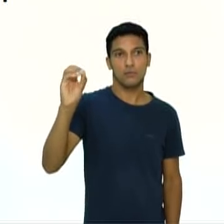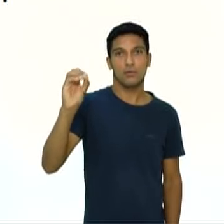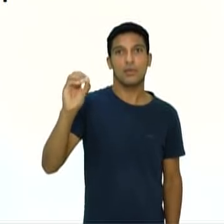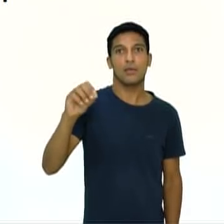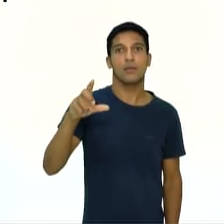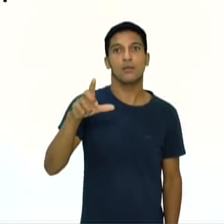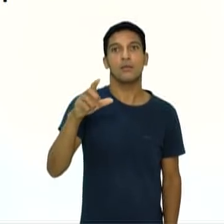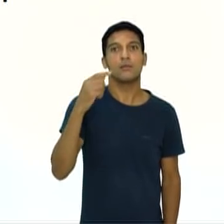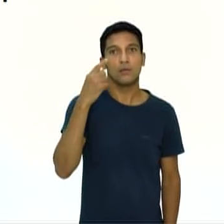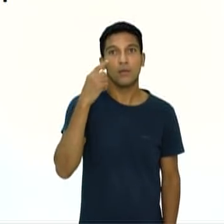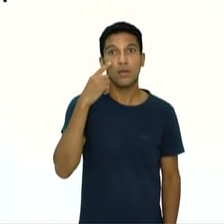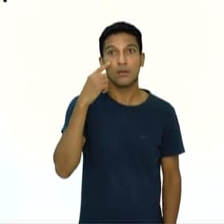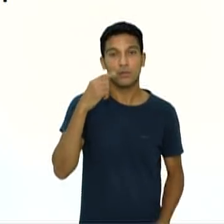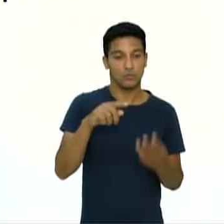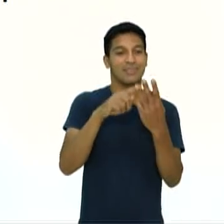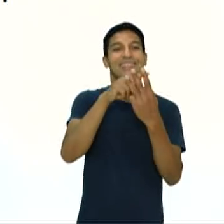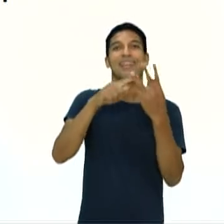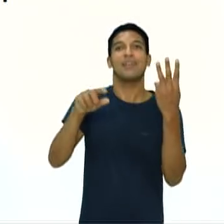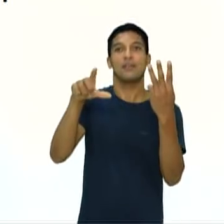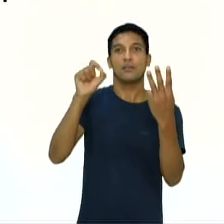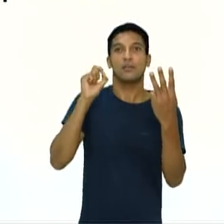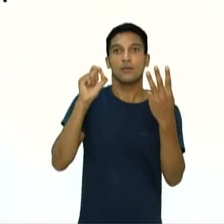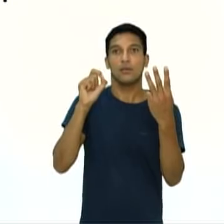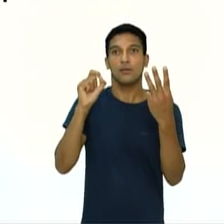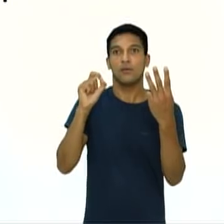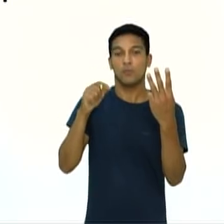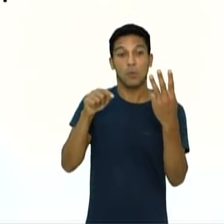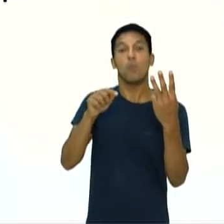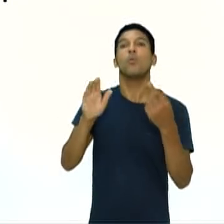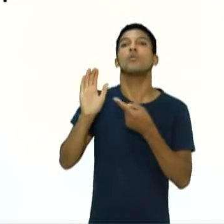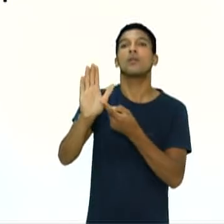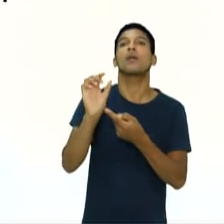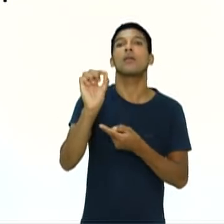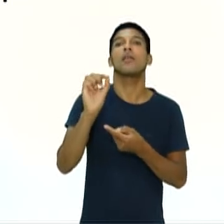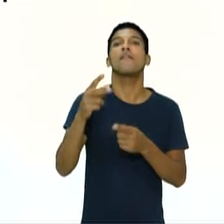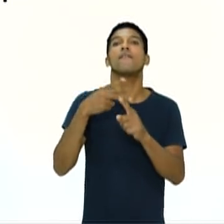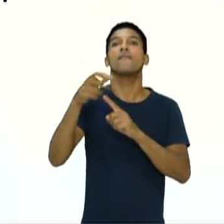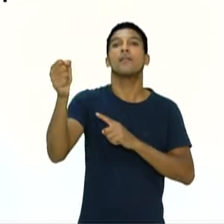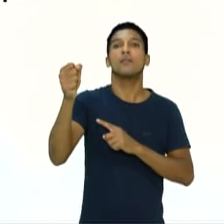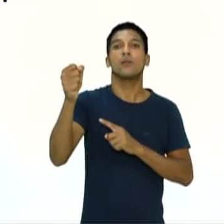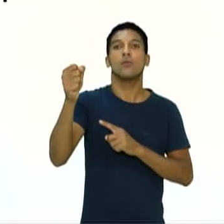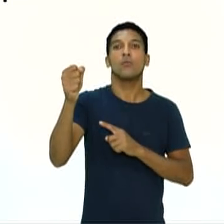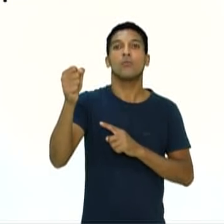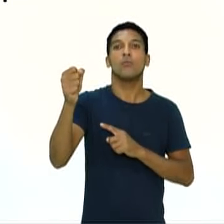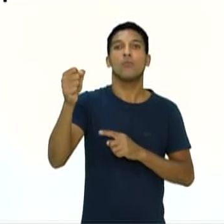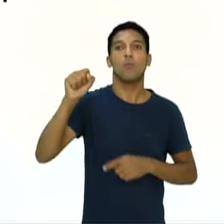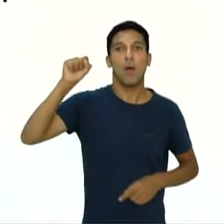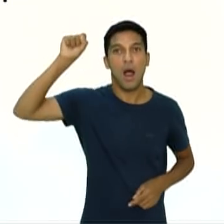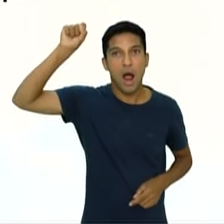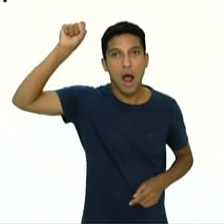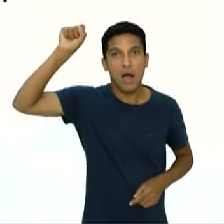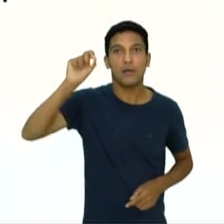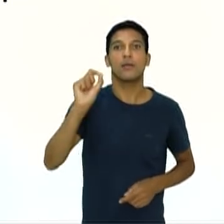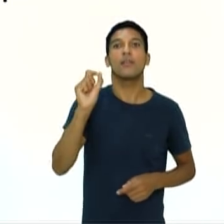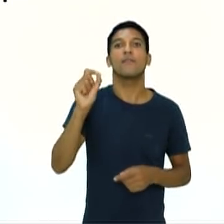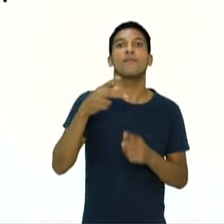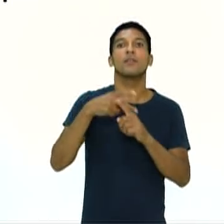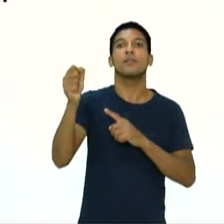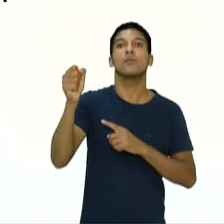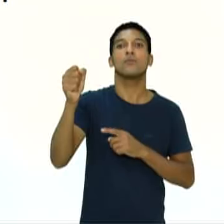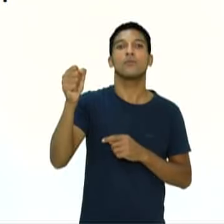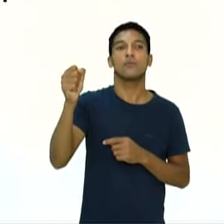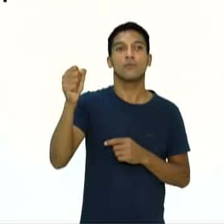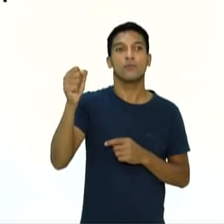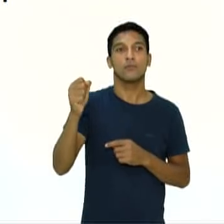Aleatoriamente escolhidos. E apontam o vencedor. Esse vencedor, ele vai receber 10 pontos daquele round.